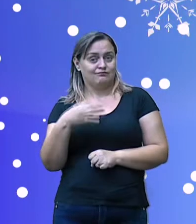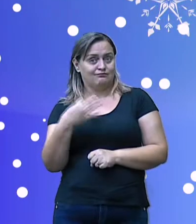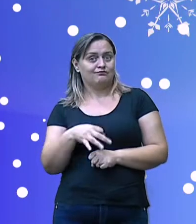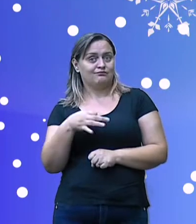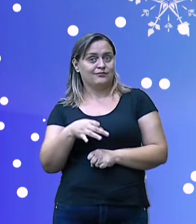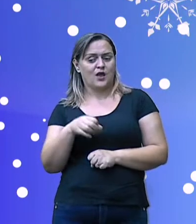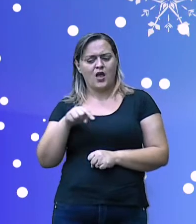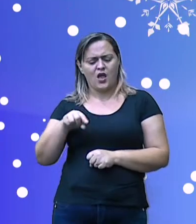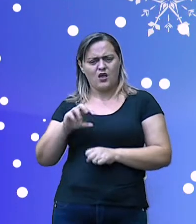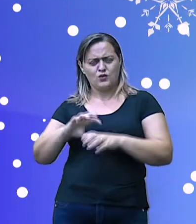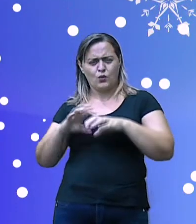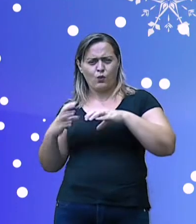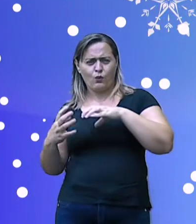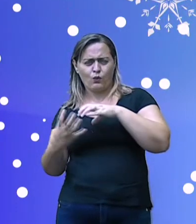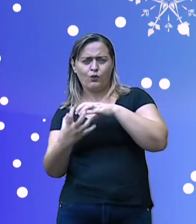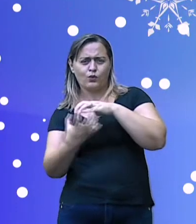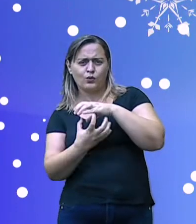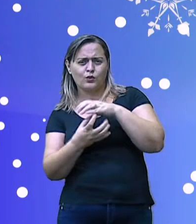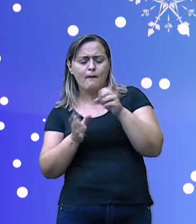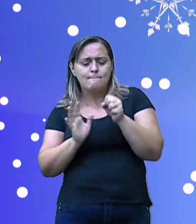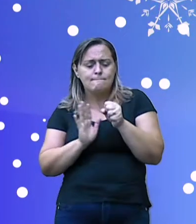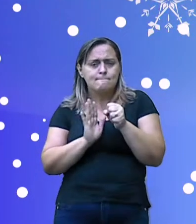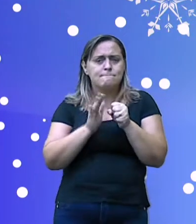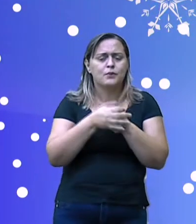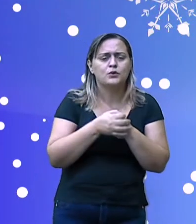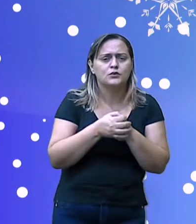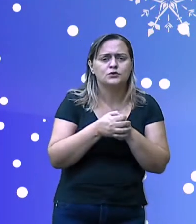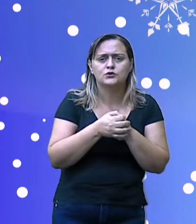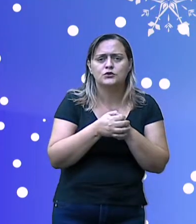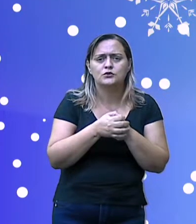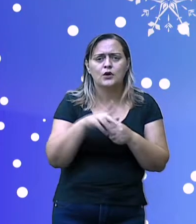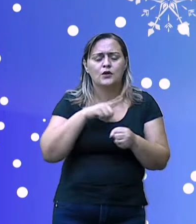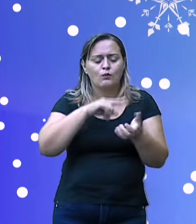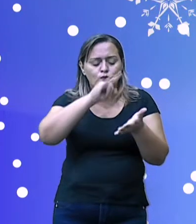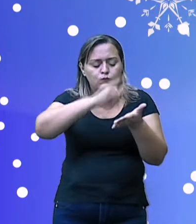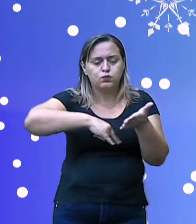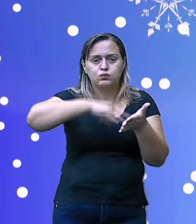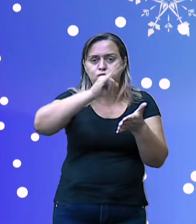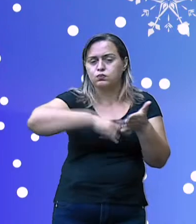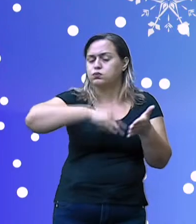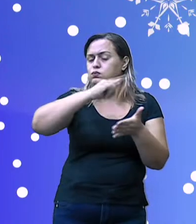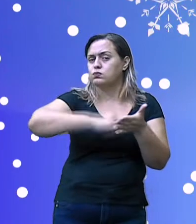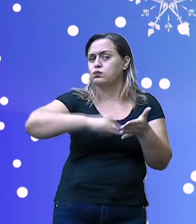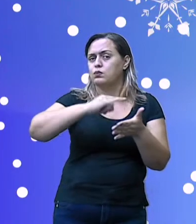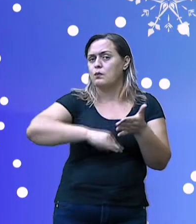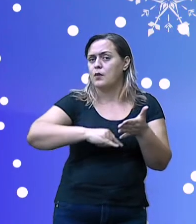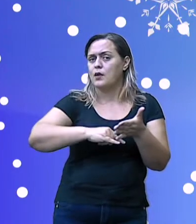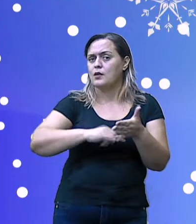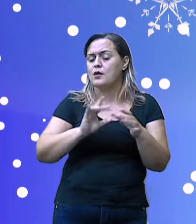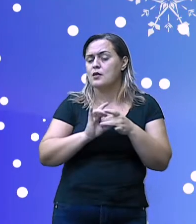pelo tratado da Antártida, que permite apenas a sua exploração